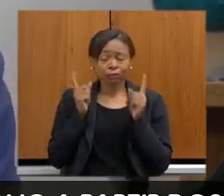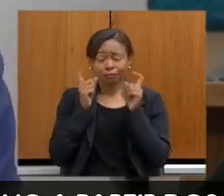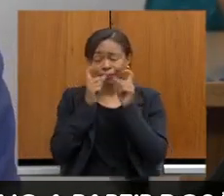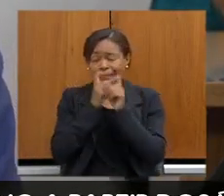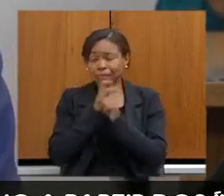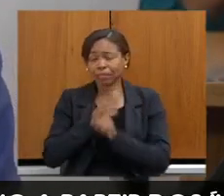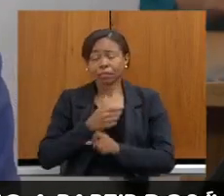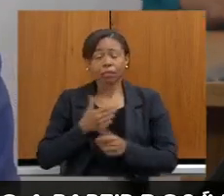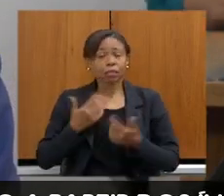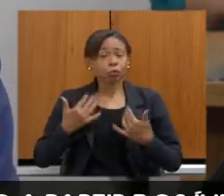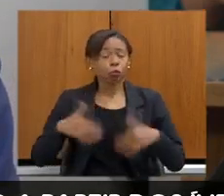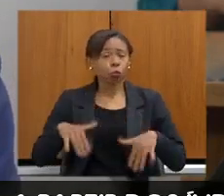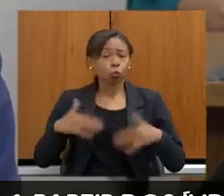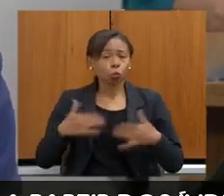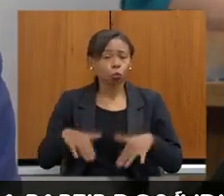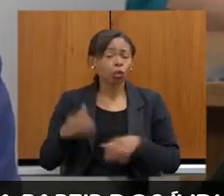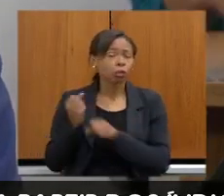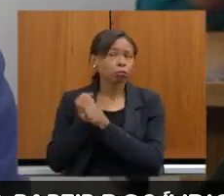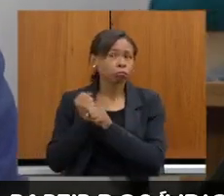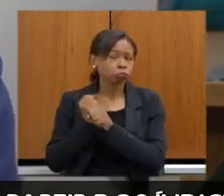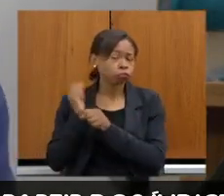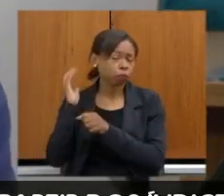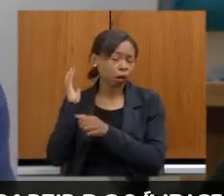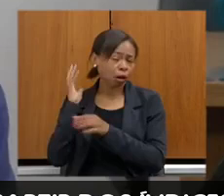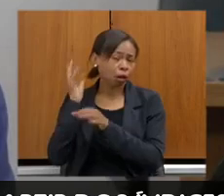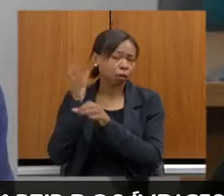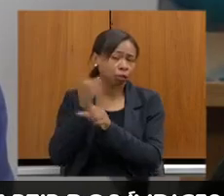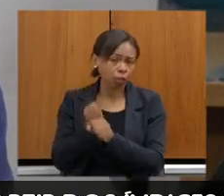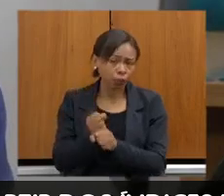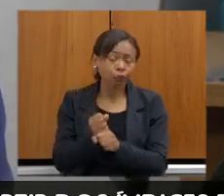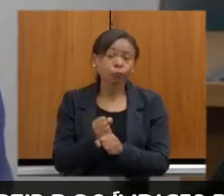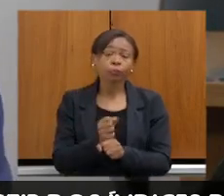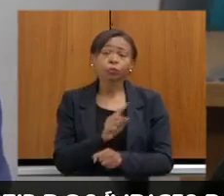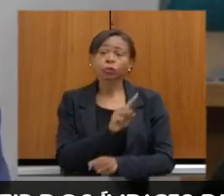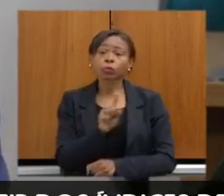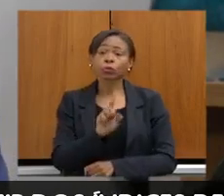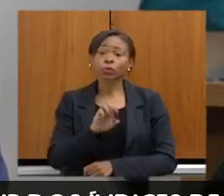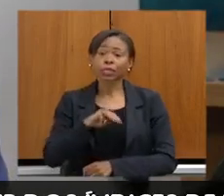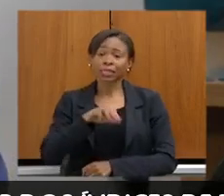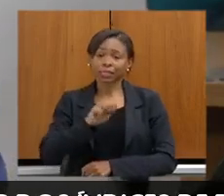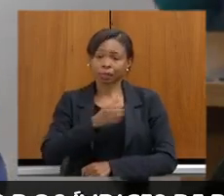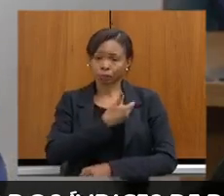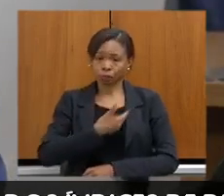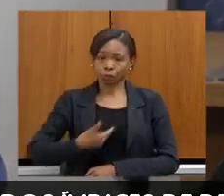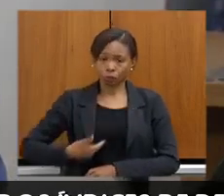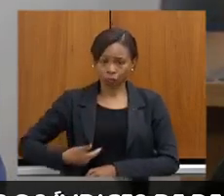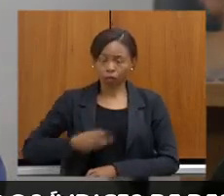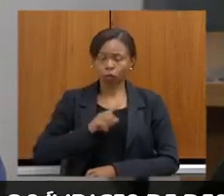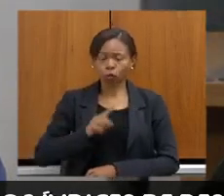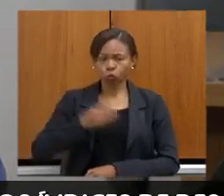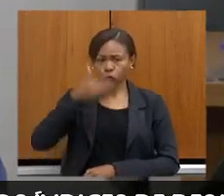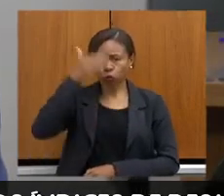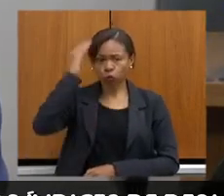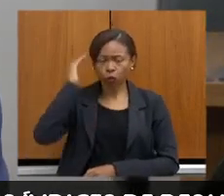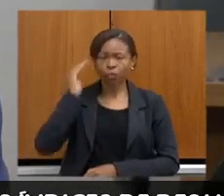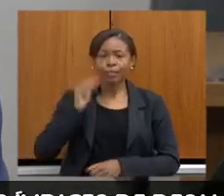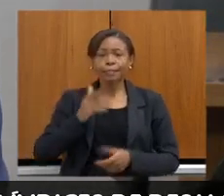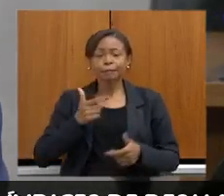longo dos últimos anos. o governador Romeu Zema vem trabalhando para equilibrar as contas do Estado.